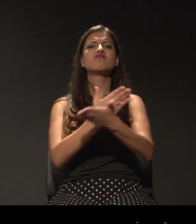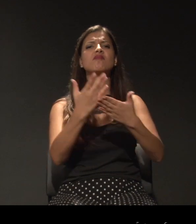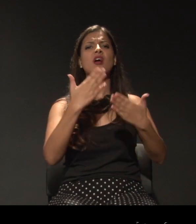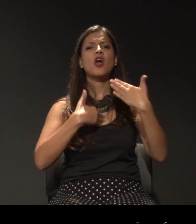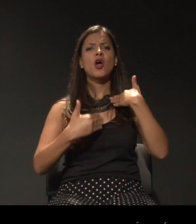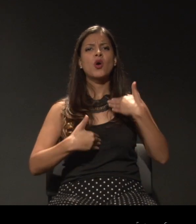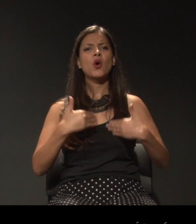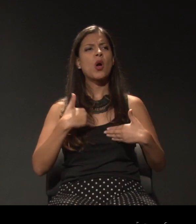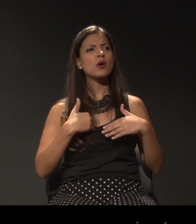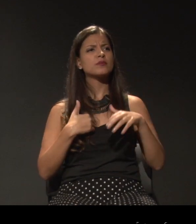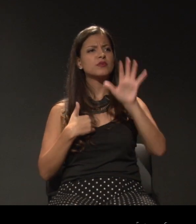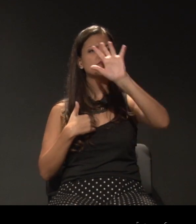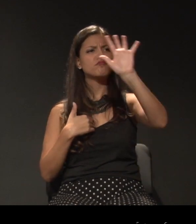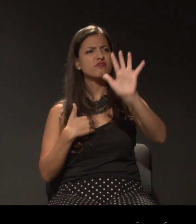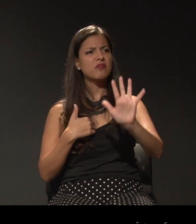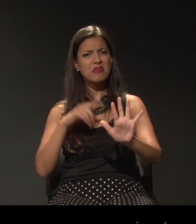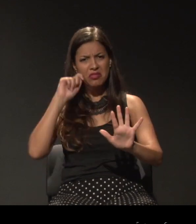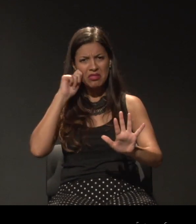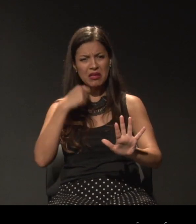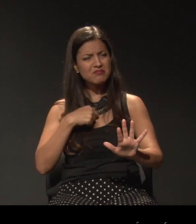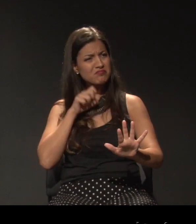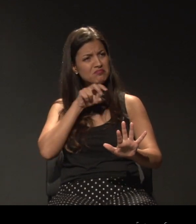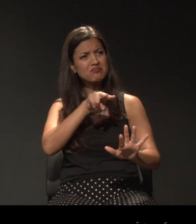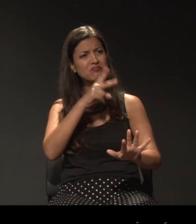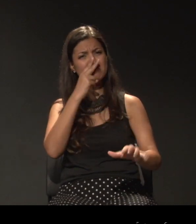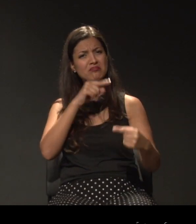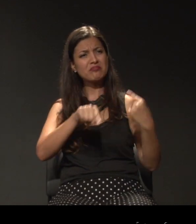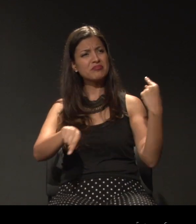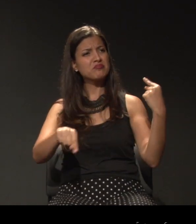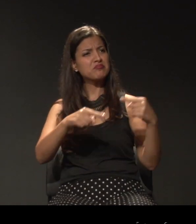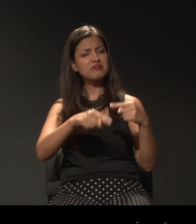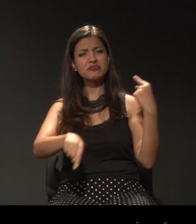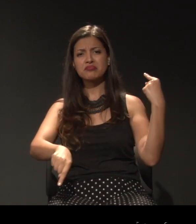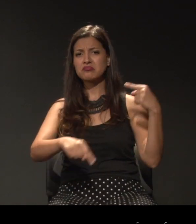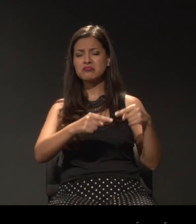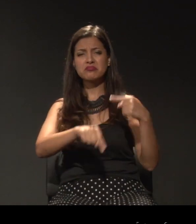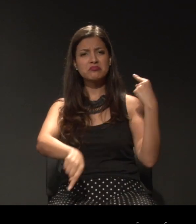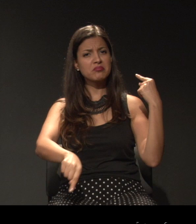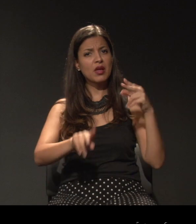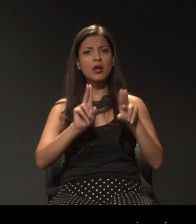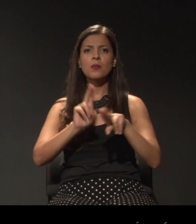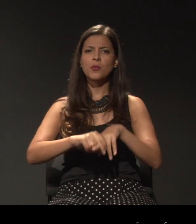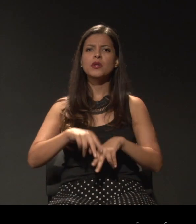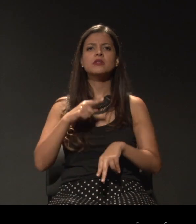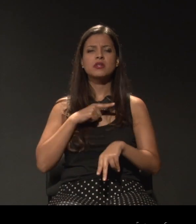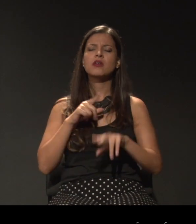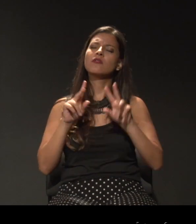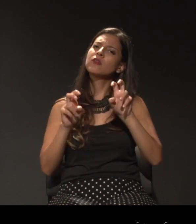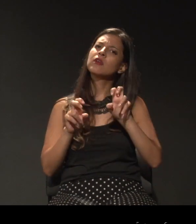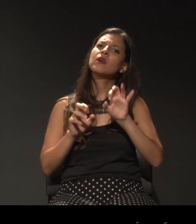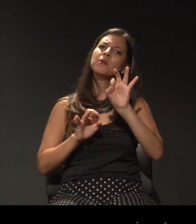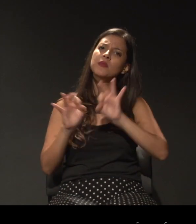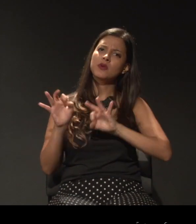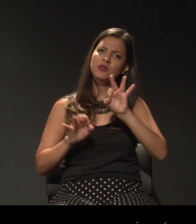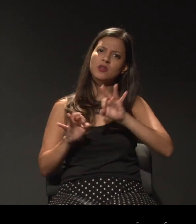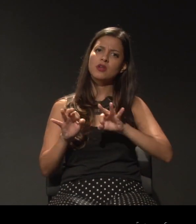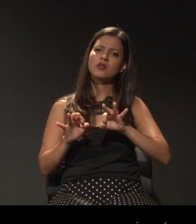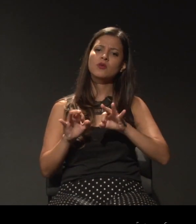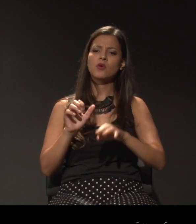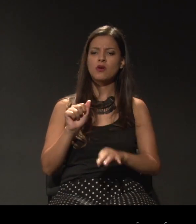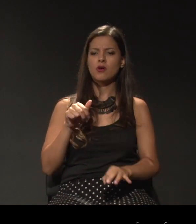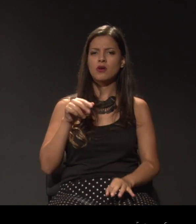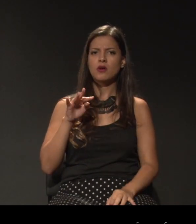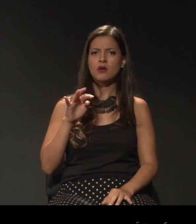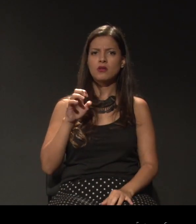nos representavam. Então, surgiu essa necessidade de criar o projeto Antepassados da Cor, que